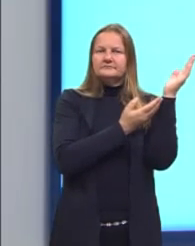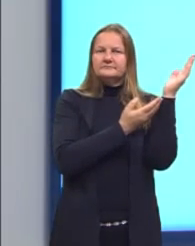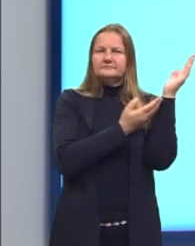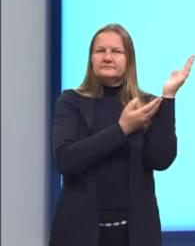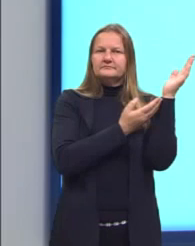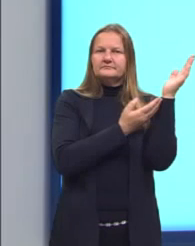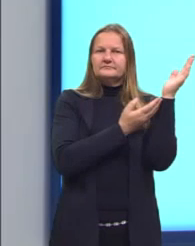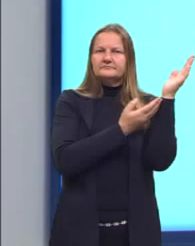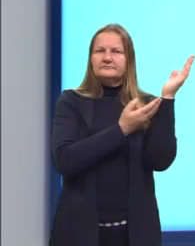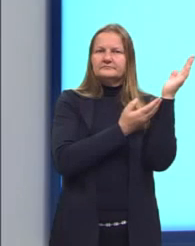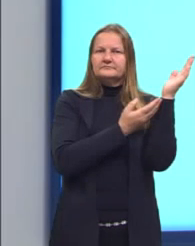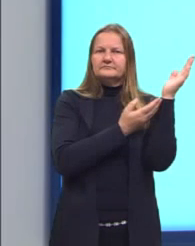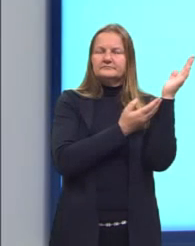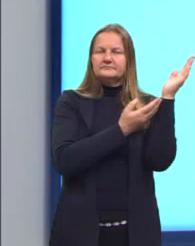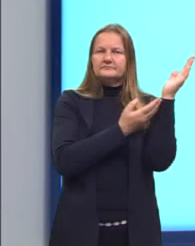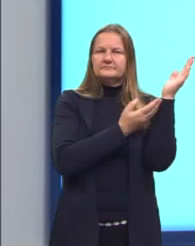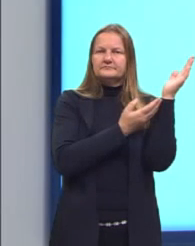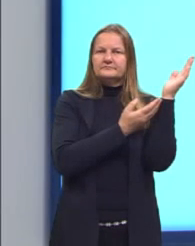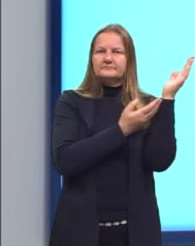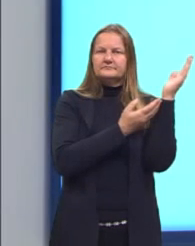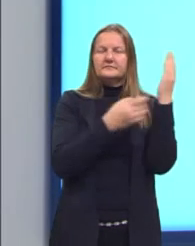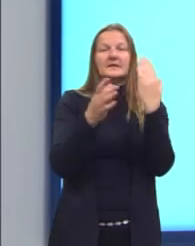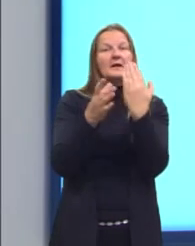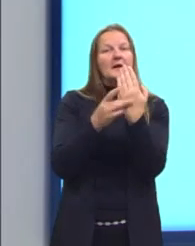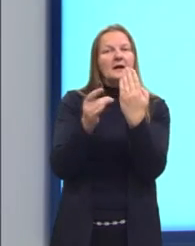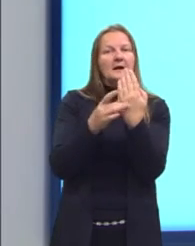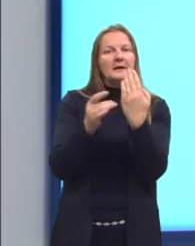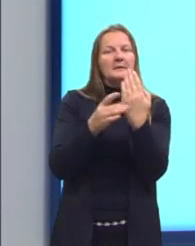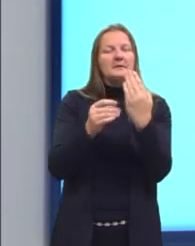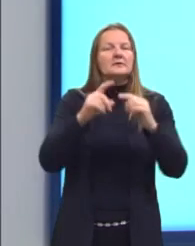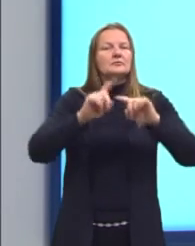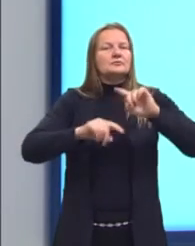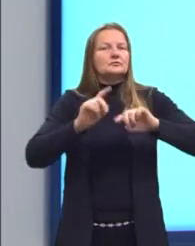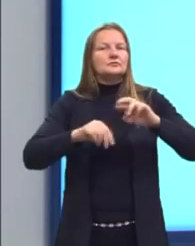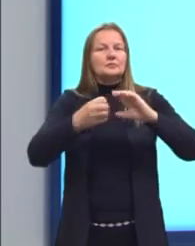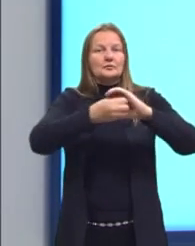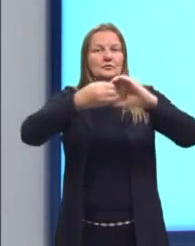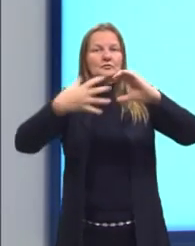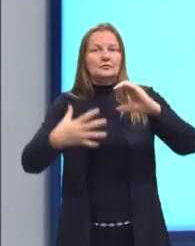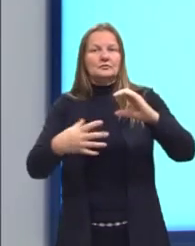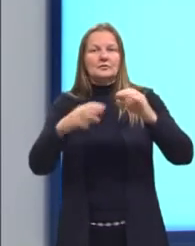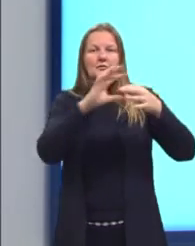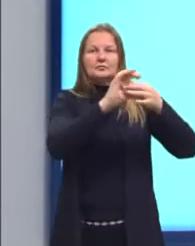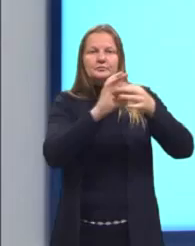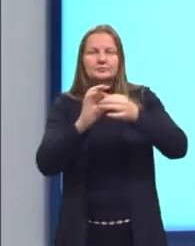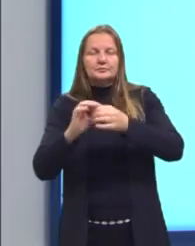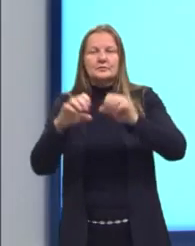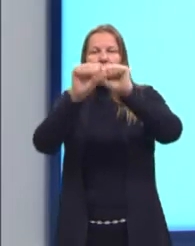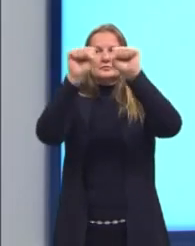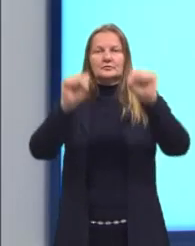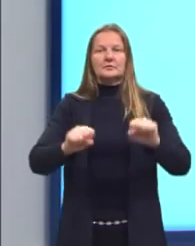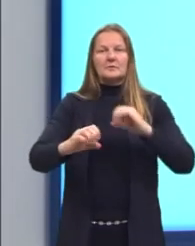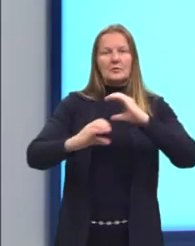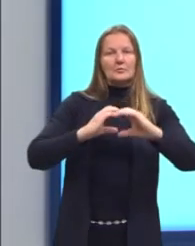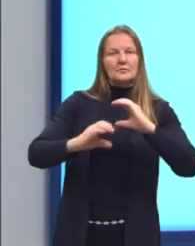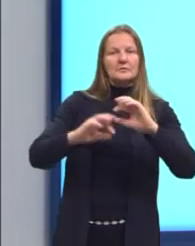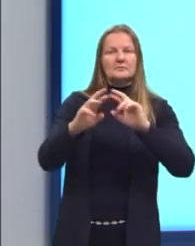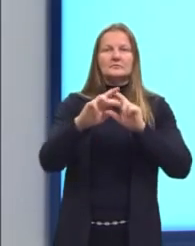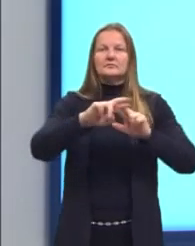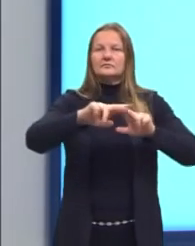questão, o que pede ali a nossa habilidade, os elementos que caracterizam esses sistemas de comunicação e as diferentes